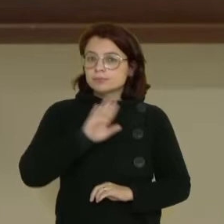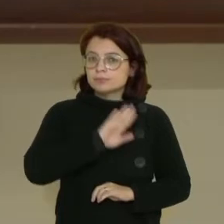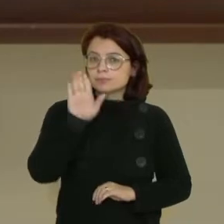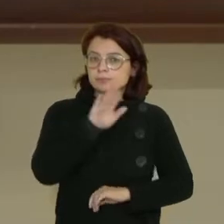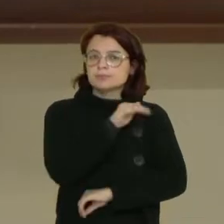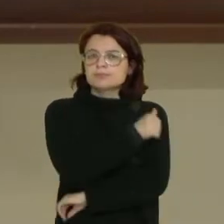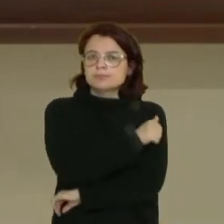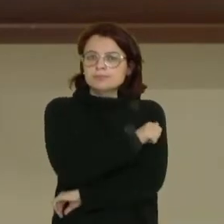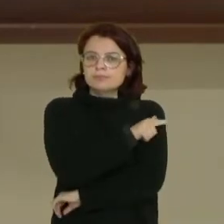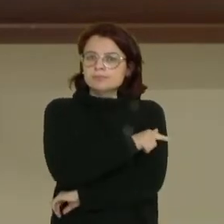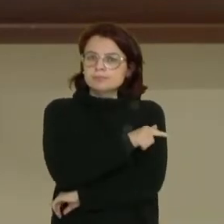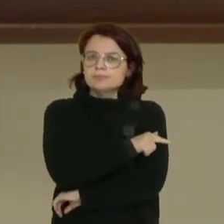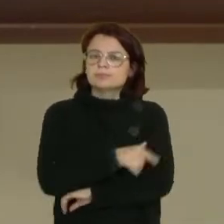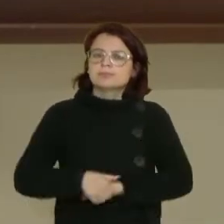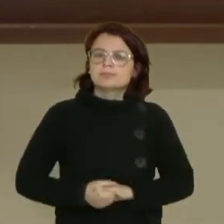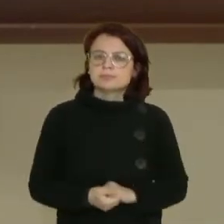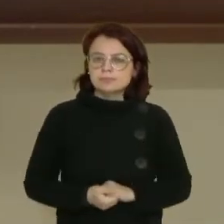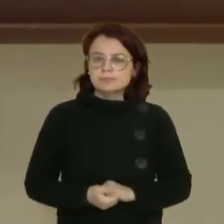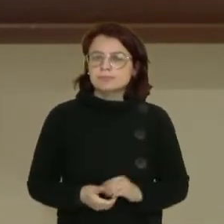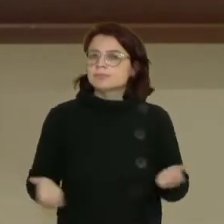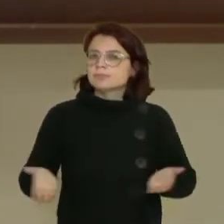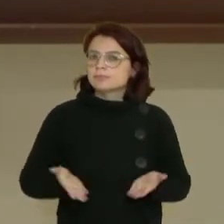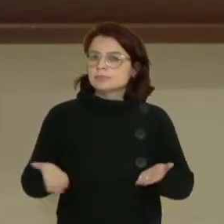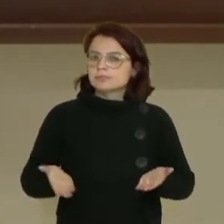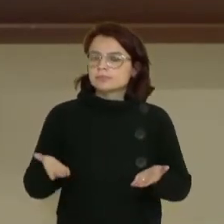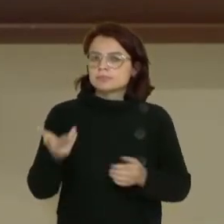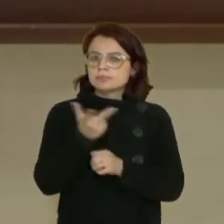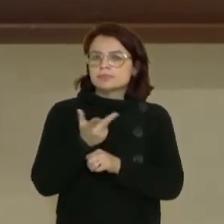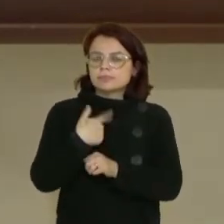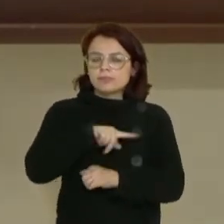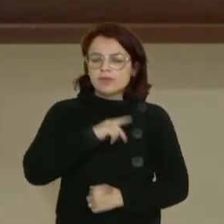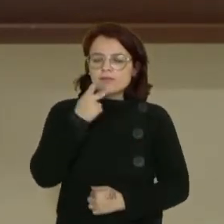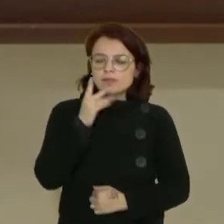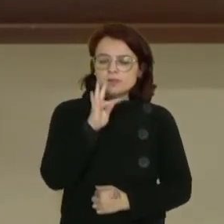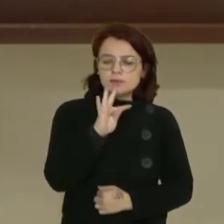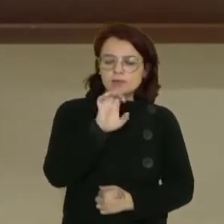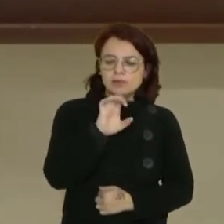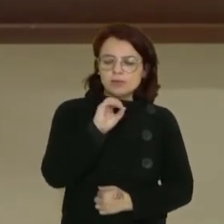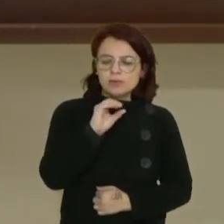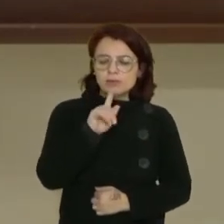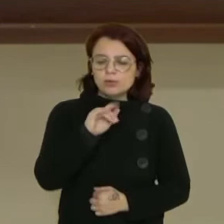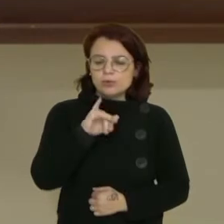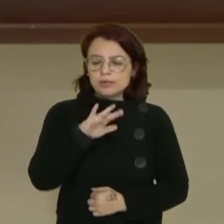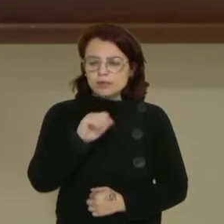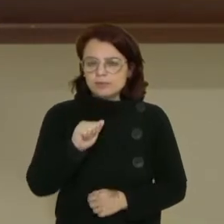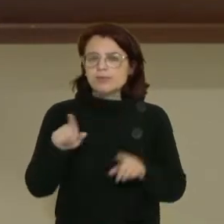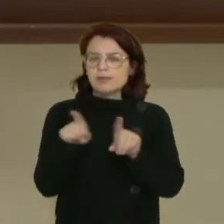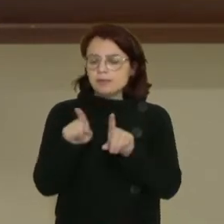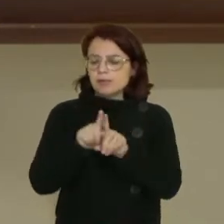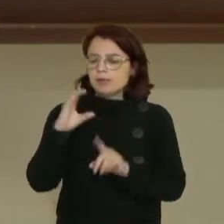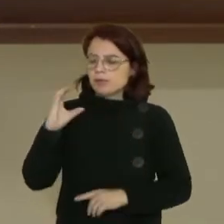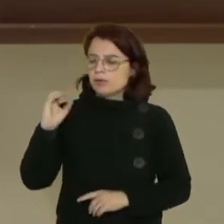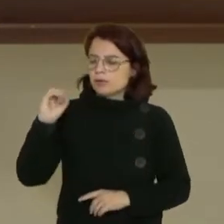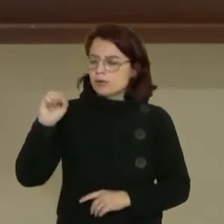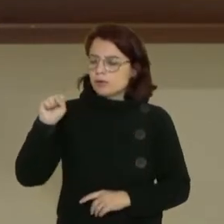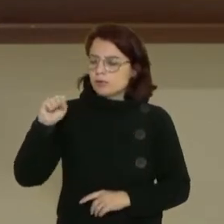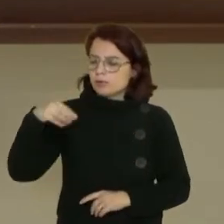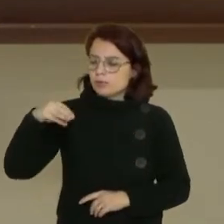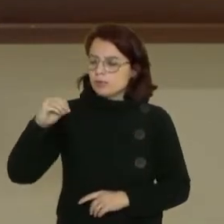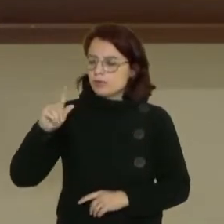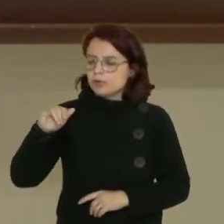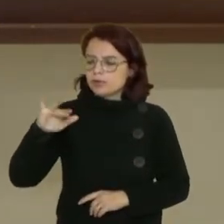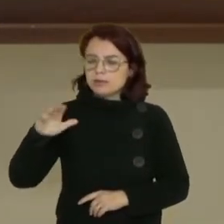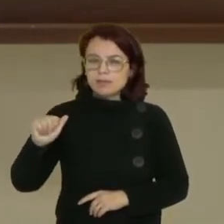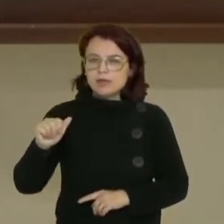Olá, estudantes do sétimo ano! Neste vídeo, vamos falar de teogonia e cosmogonia, ou seja, a origem